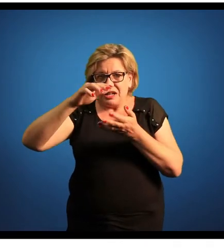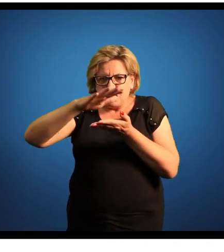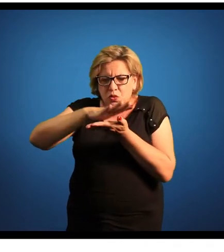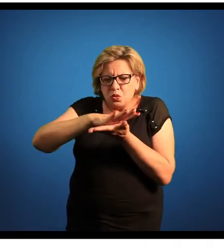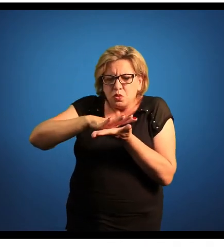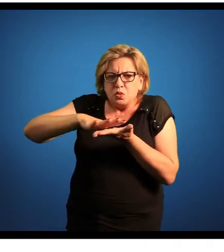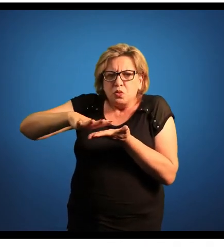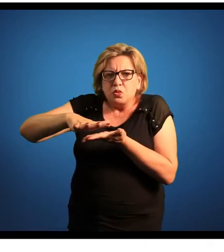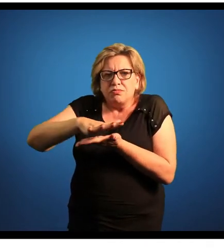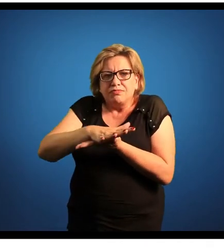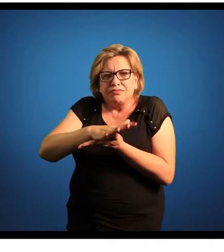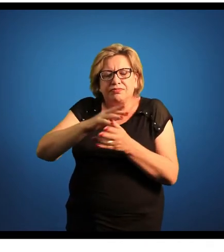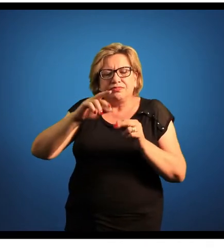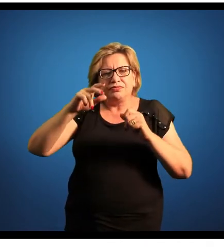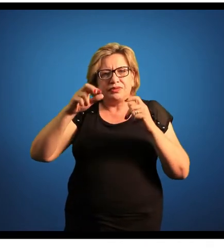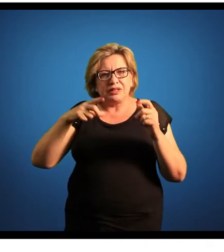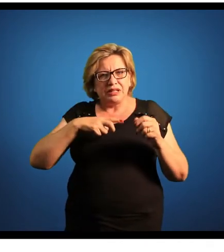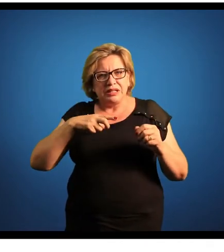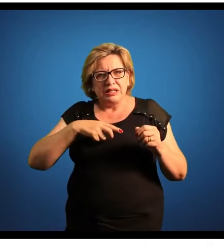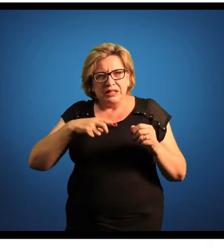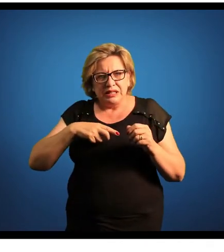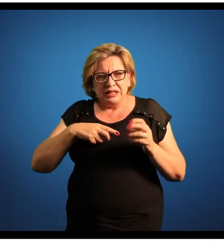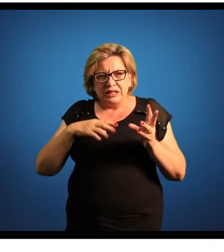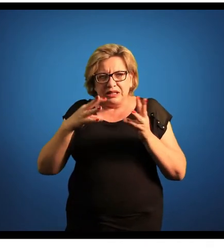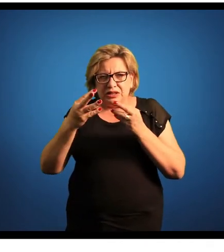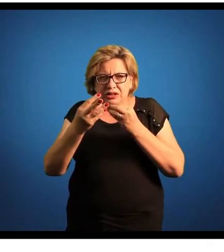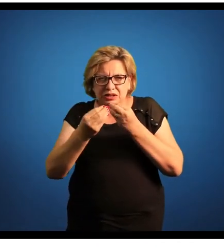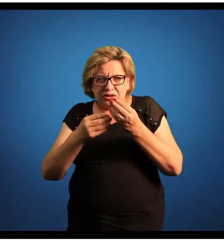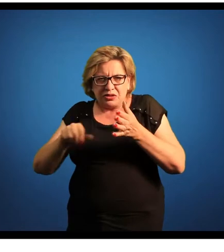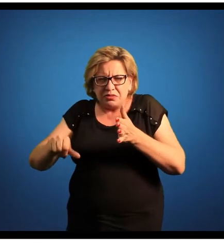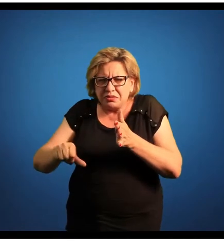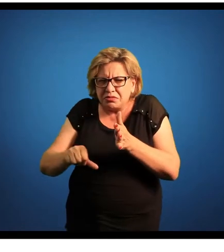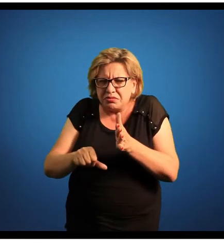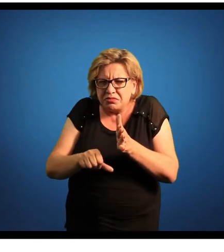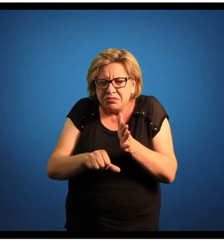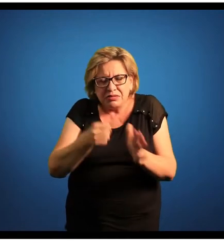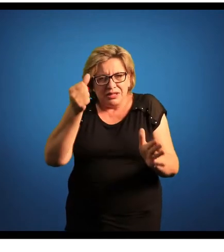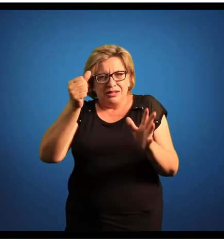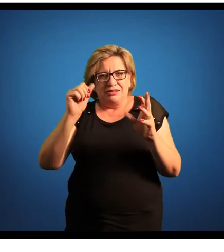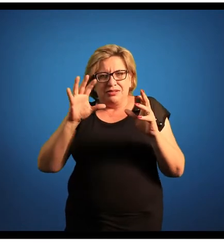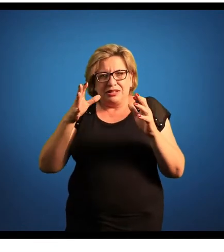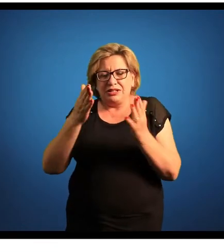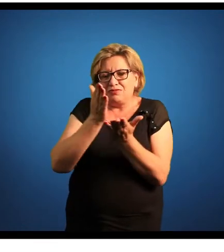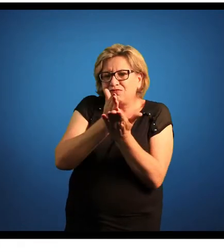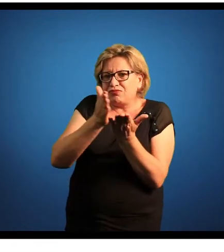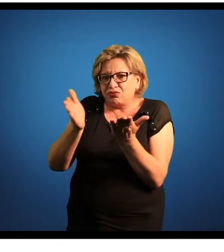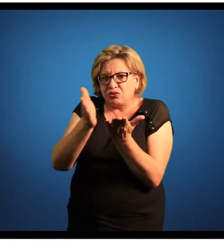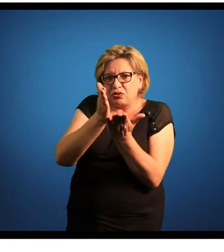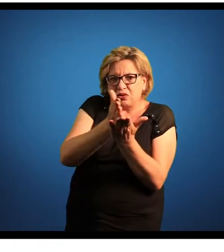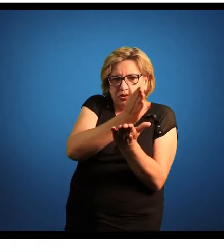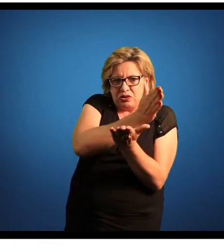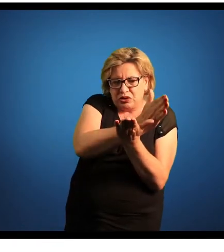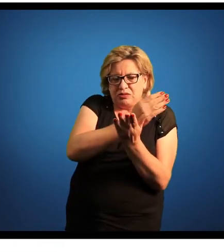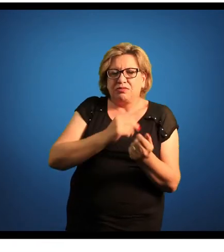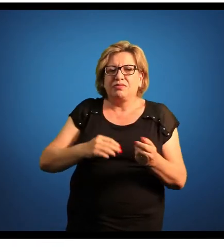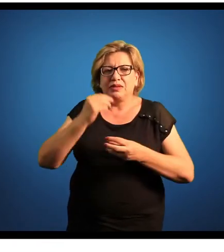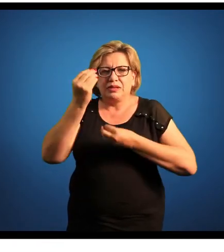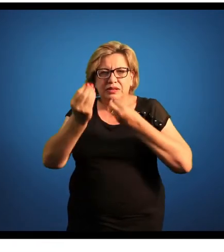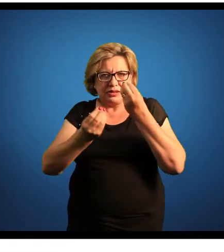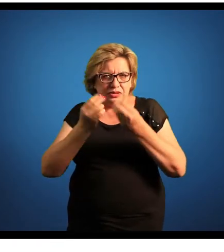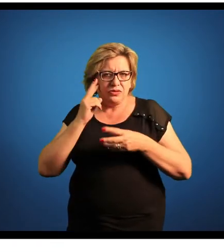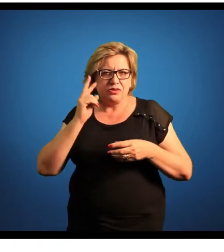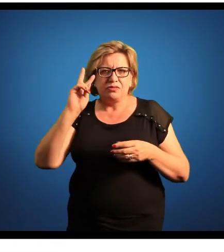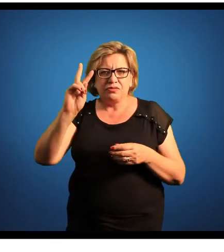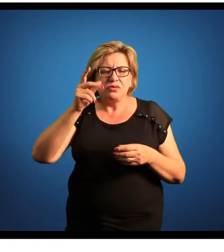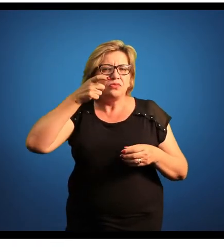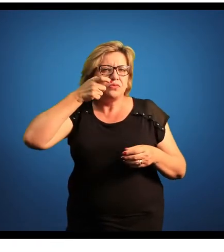achatados, são animais que têm uma cefalização, são os primeiros animais bilaterais, elas têm uma cefalização e como vocês